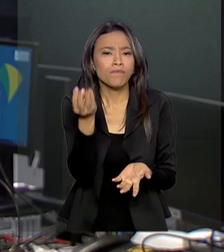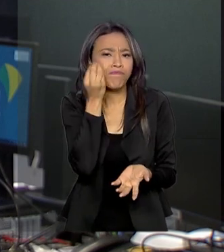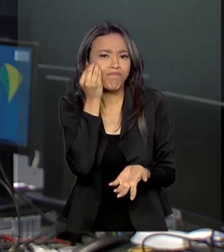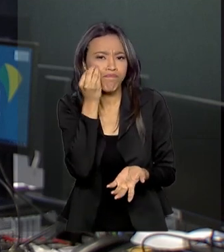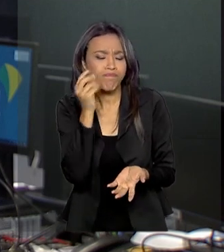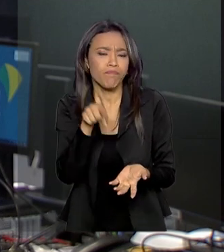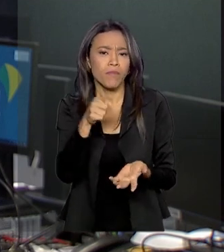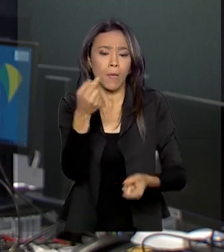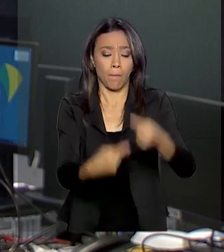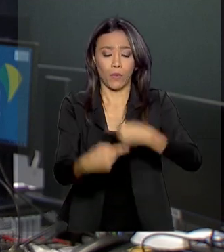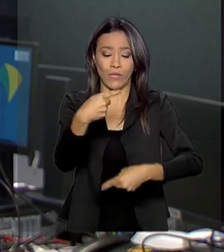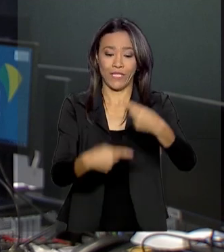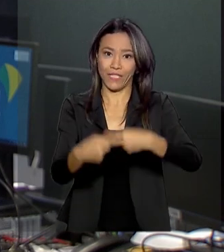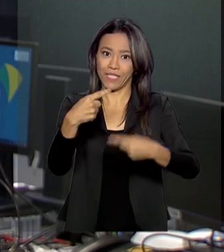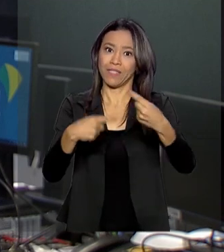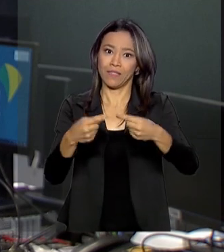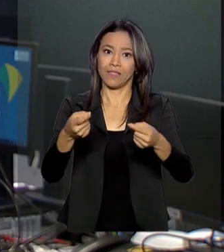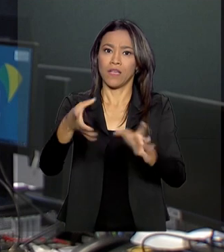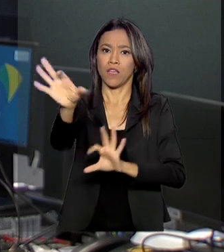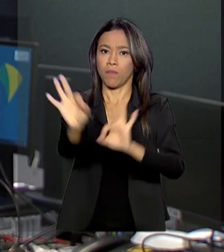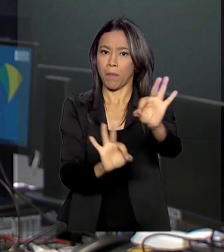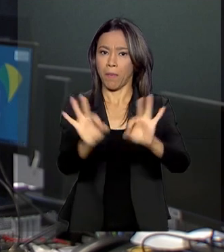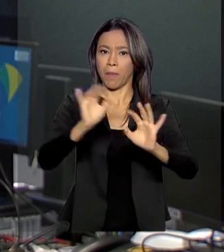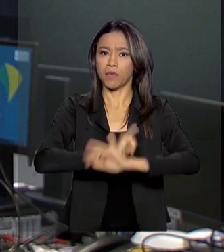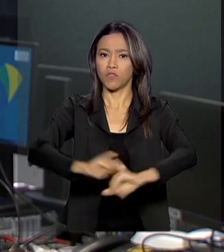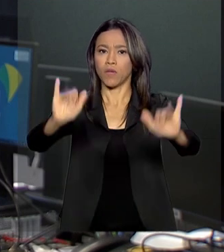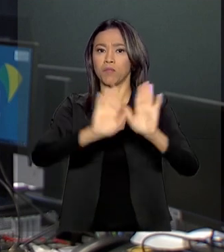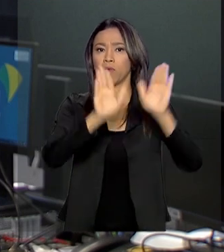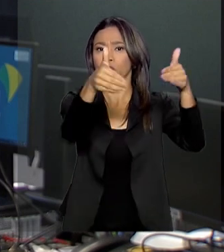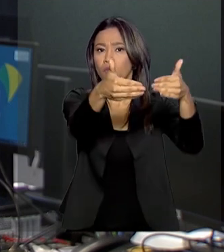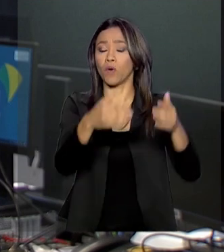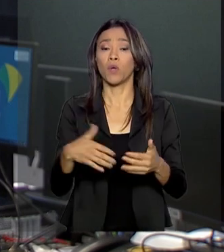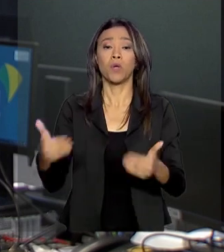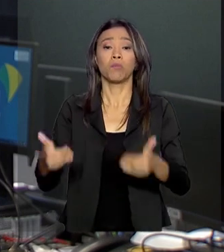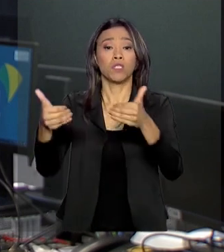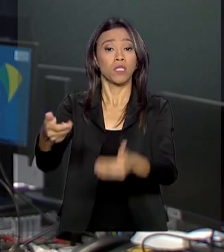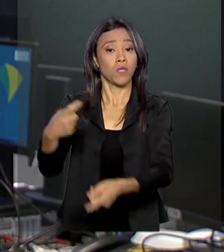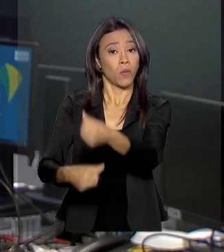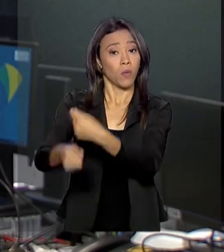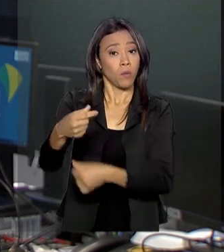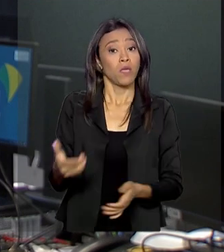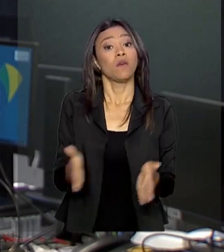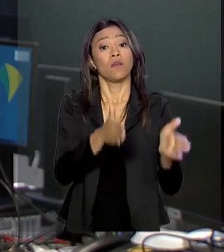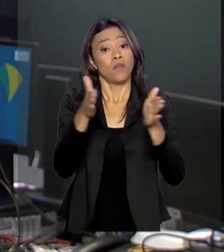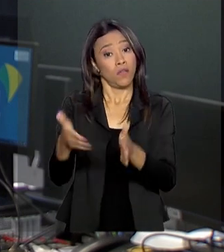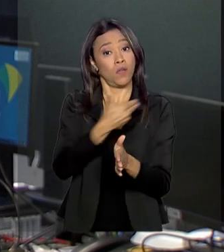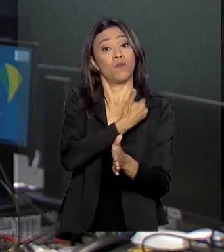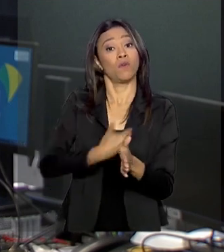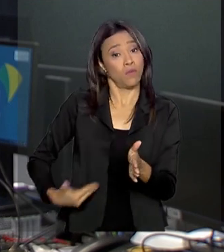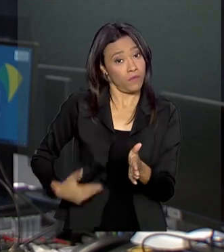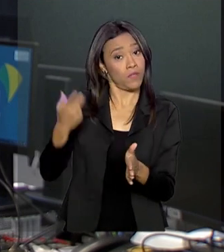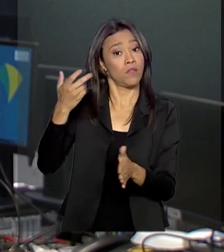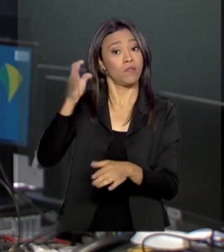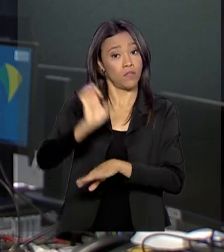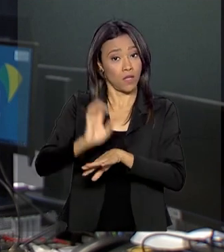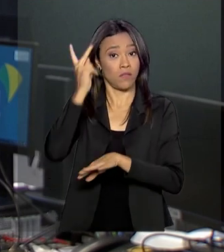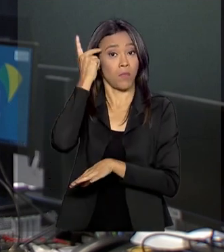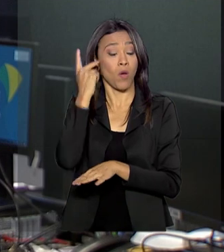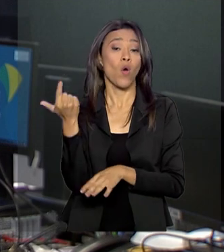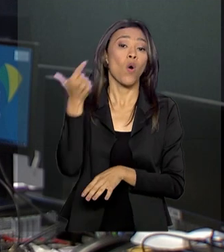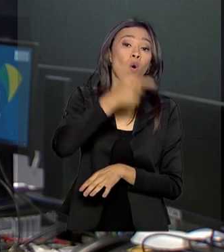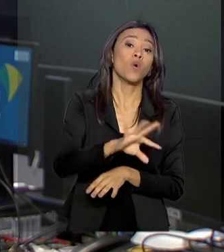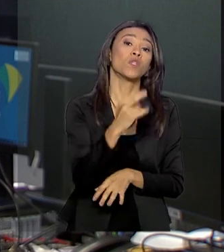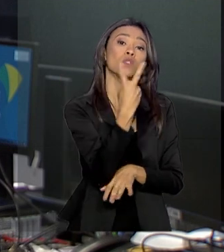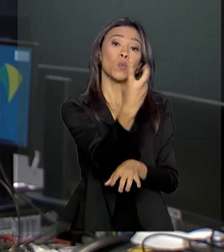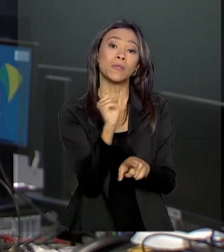política desenvolvida pelo Fórum Econômico Mundial, pelo Ministério da Economia e pelo governo de São Paulo. Outras duas mil empresas